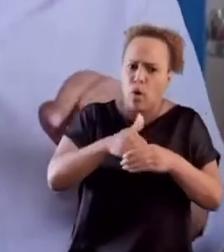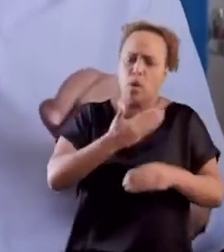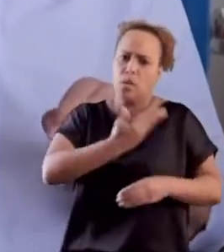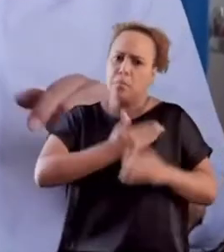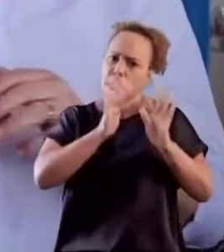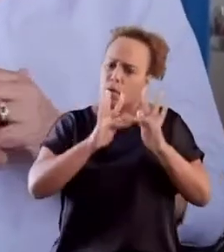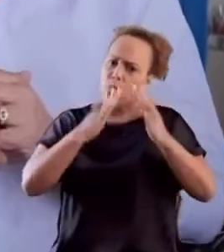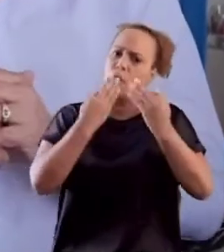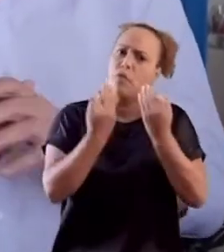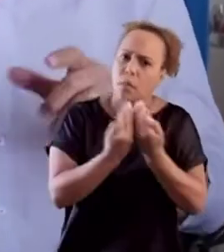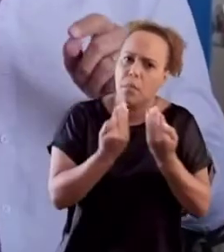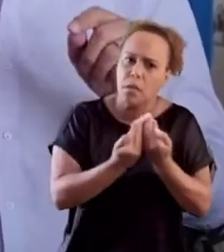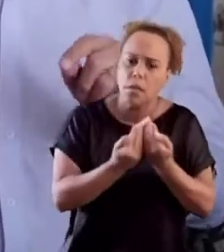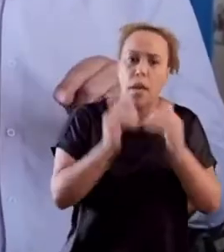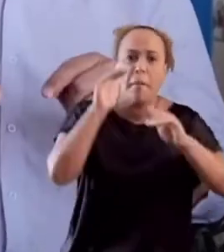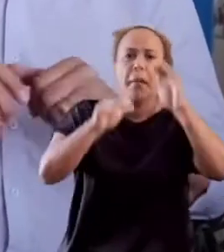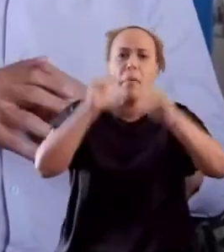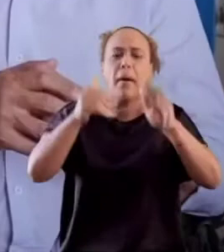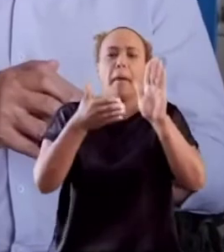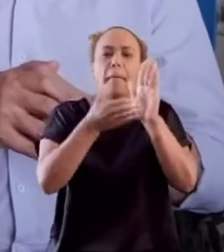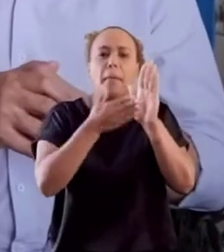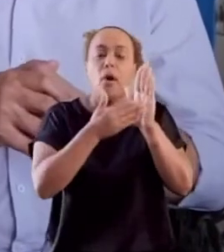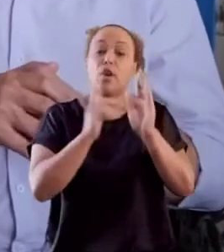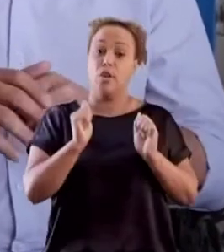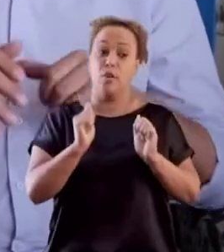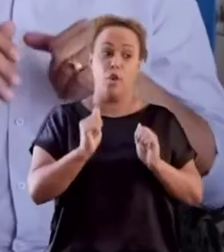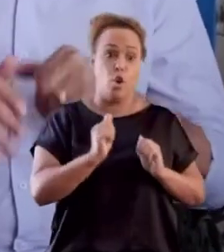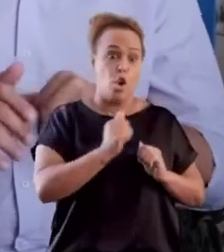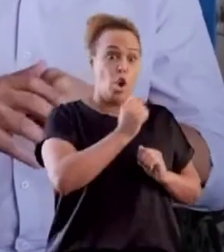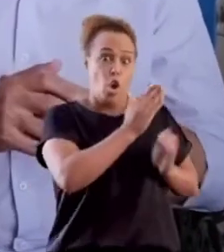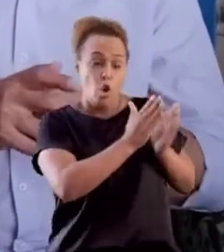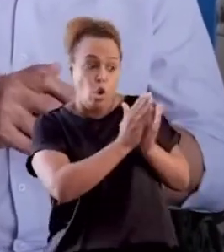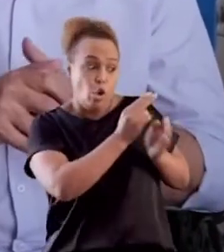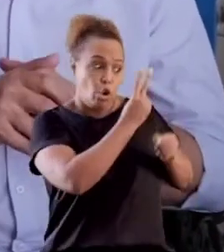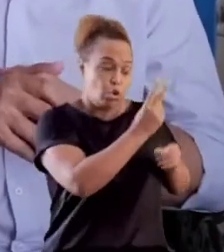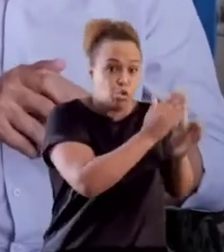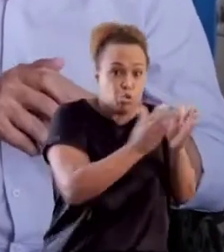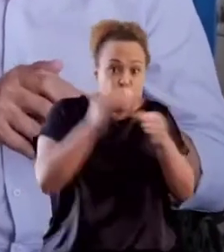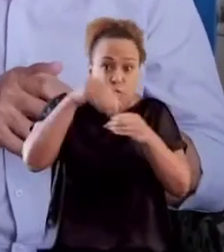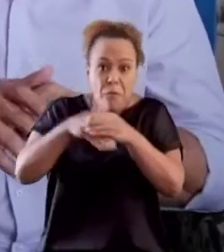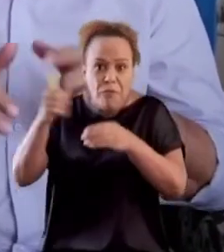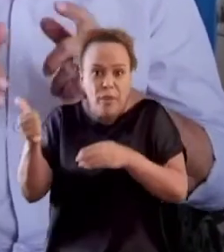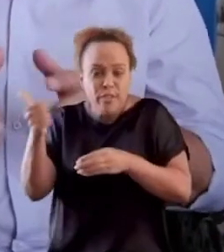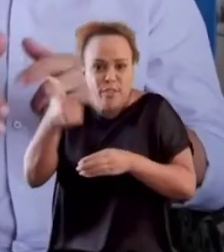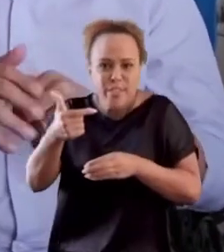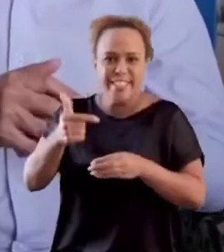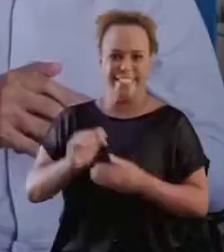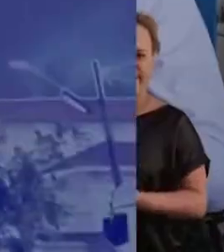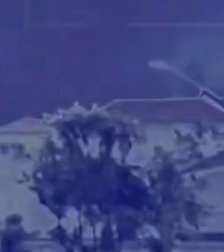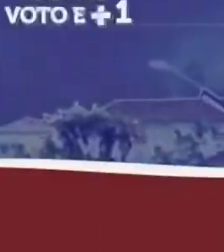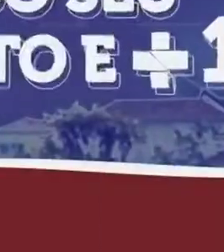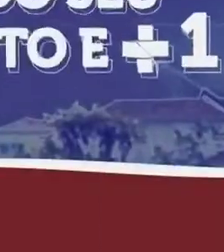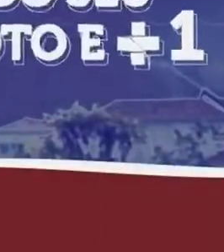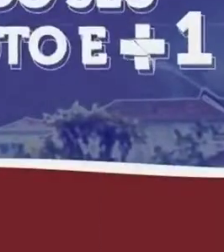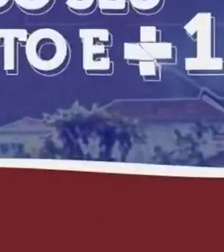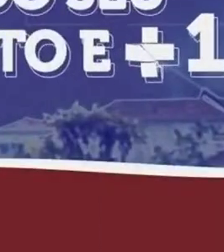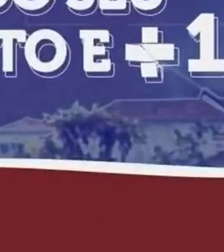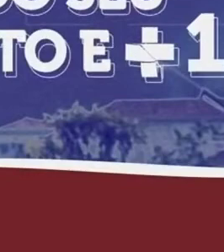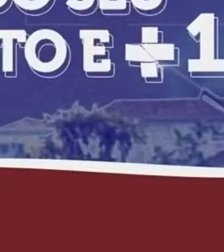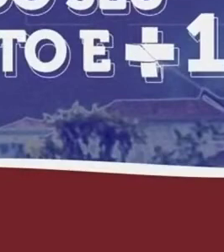E de seus familiares e amigos Compartilhe nossas propostas Juntos chegaremos ao segundo turno Vote 12